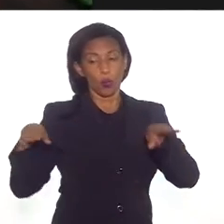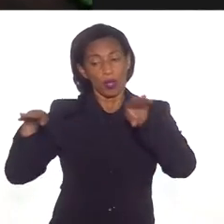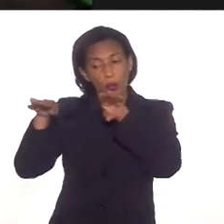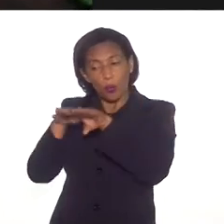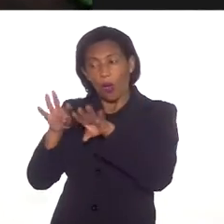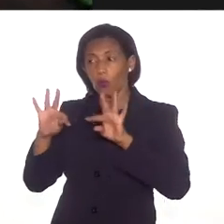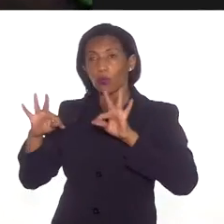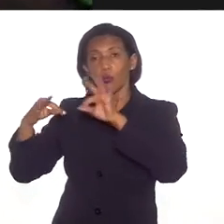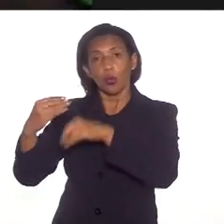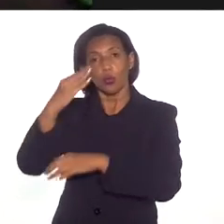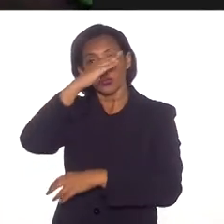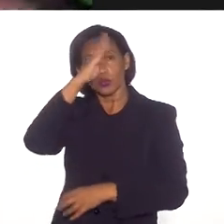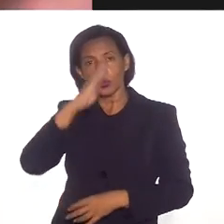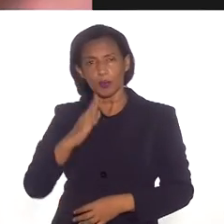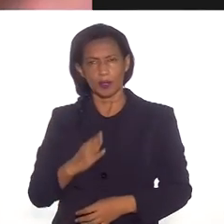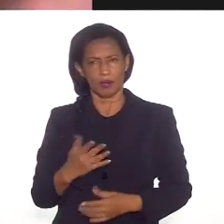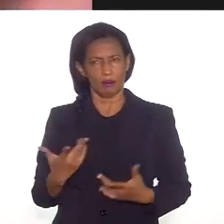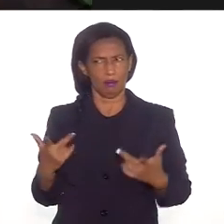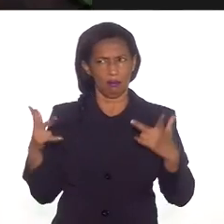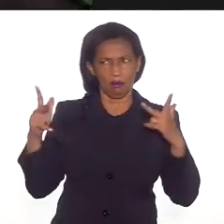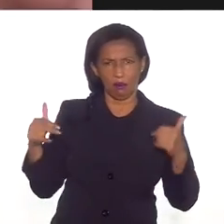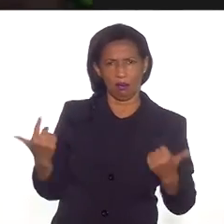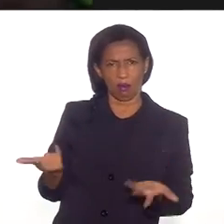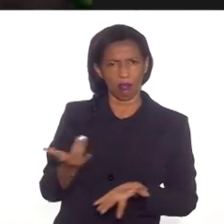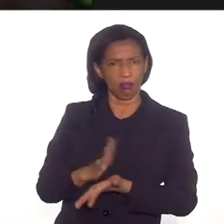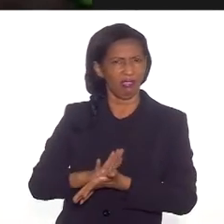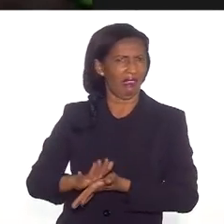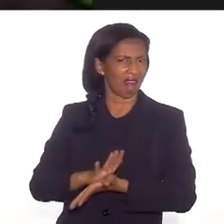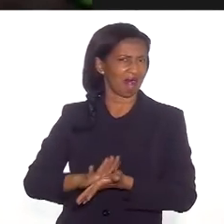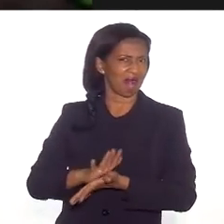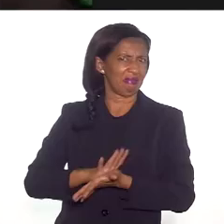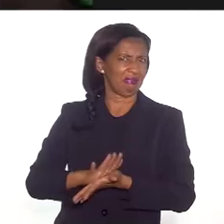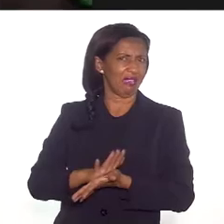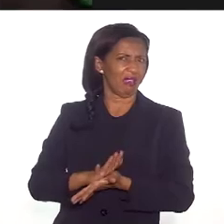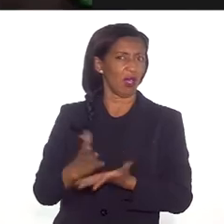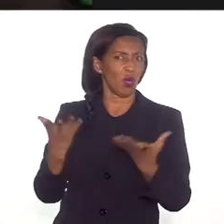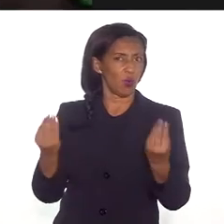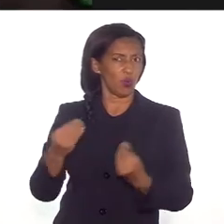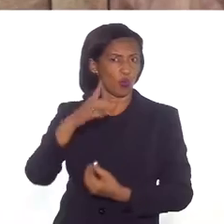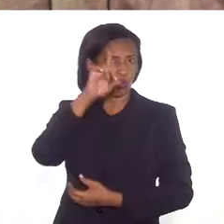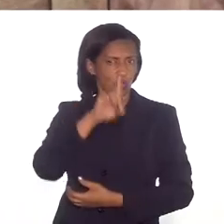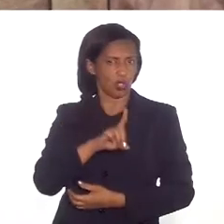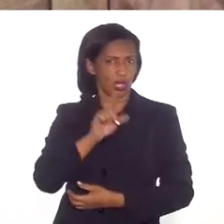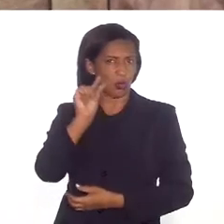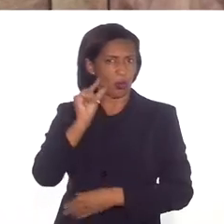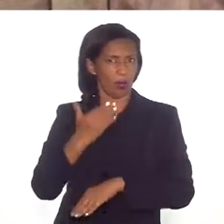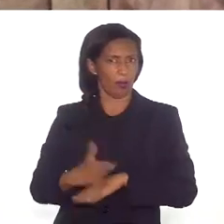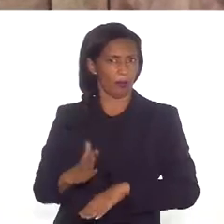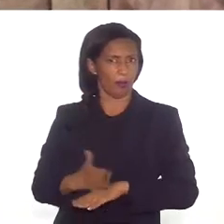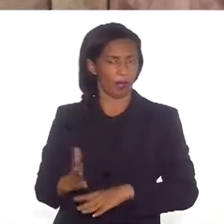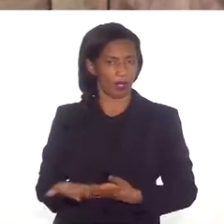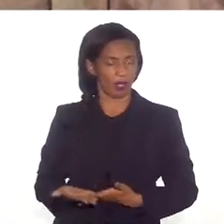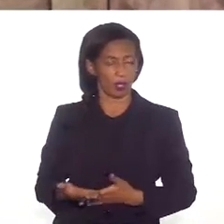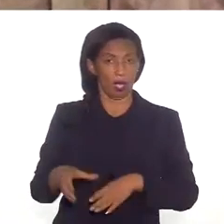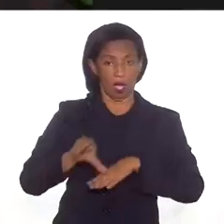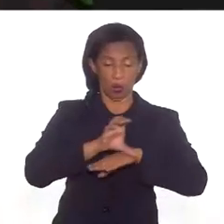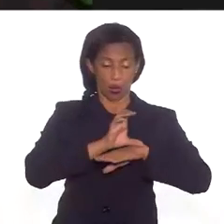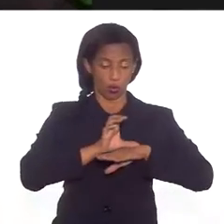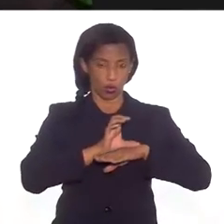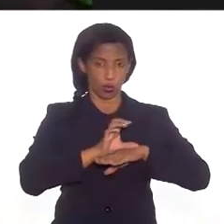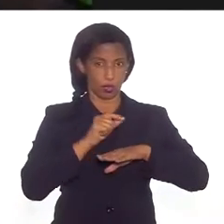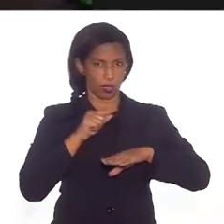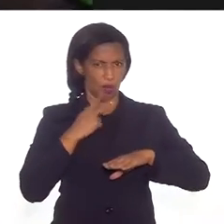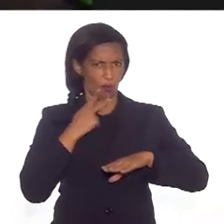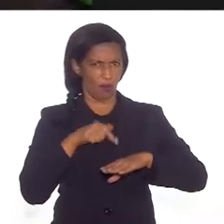brasileiros. Ou seja, nada, né? Muito direito, pouca prática. A Constituição de 1988 vai